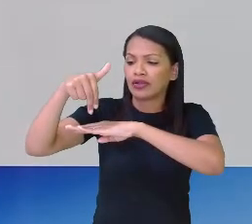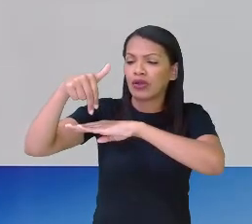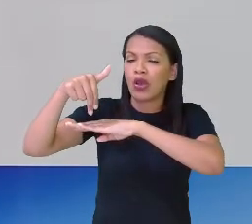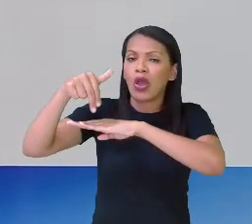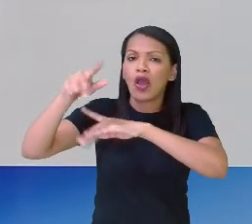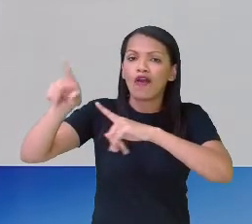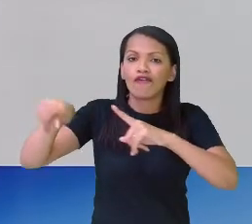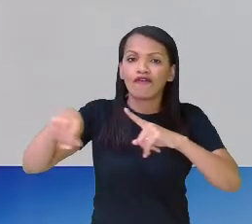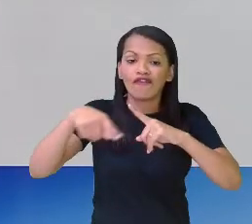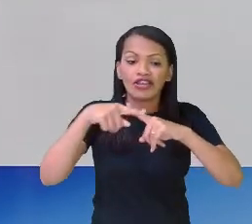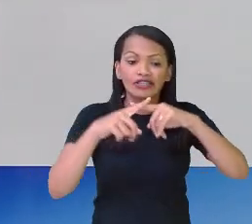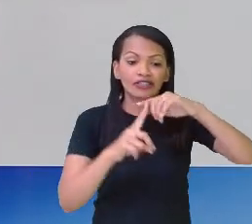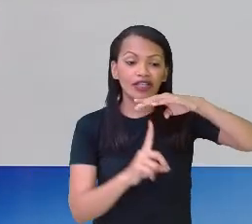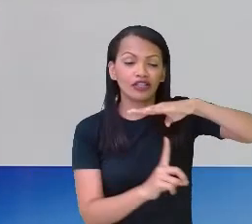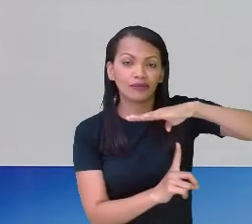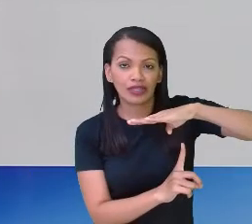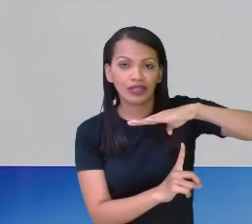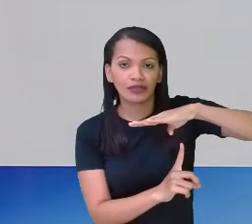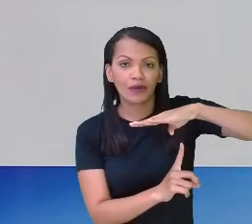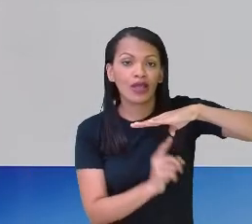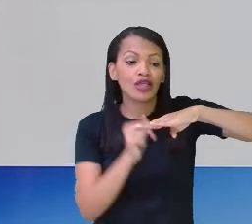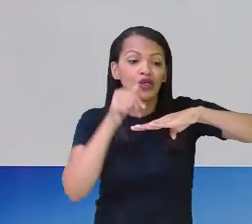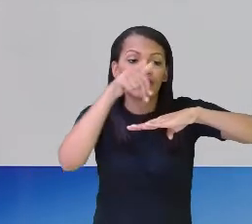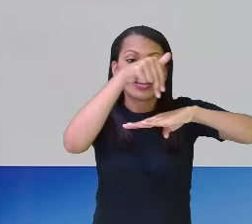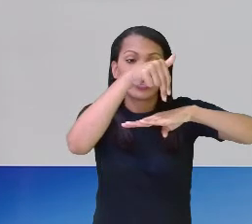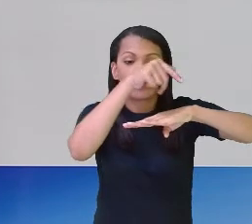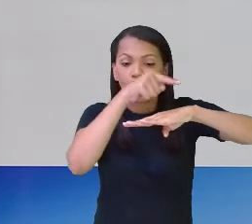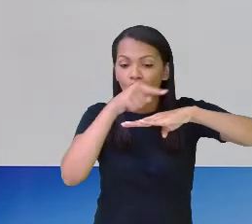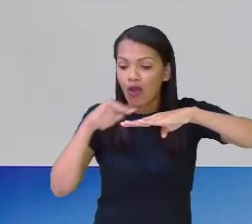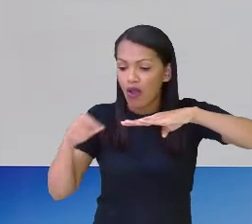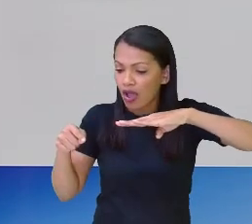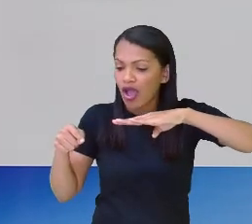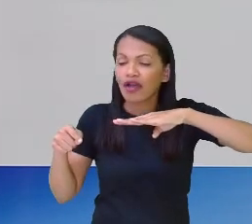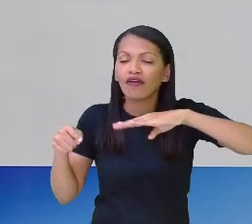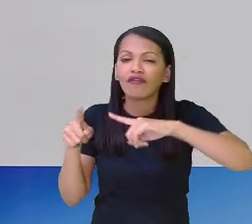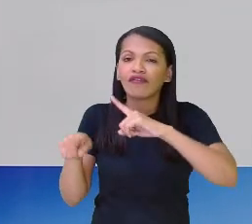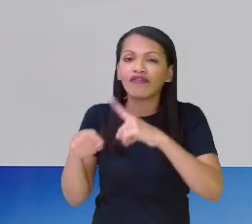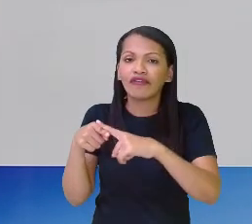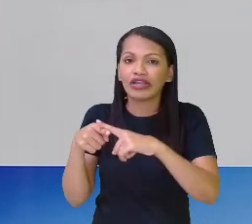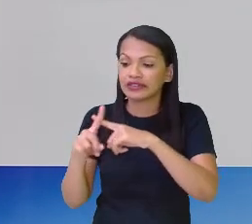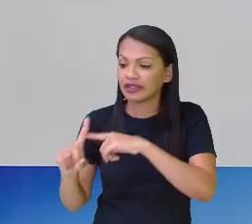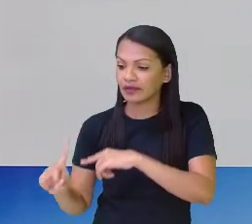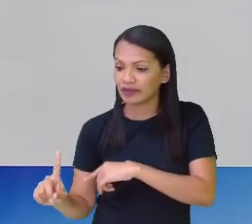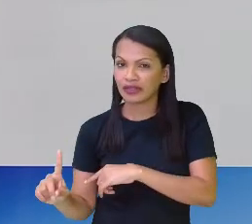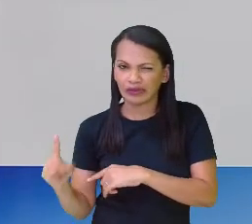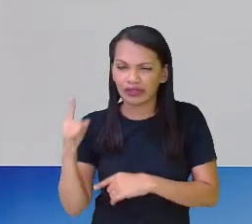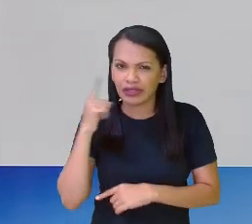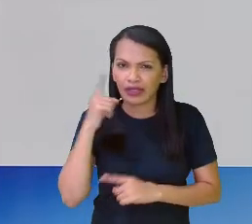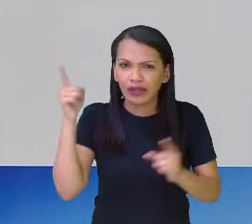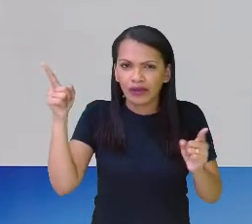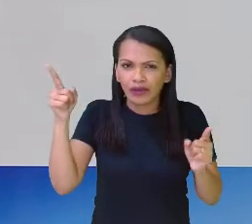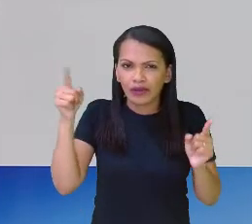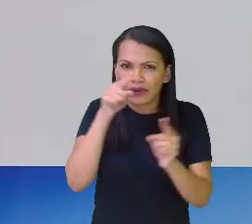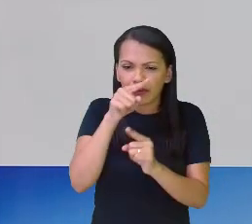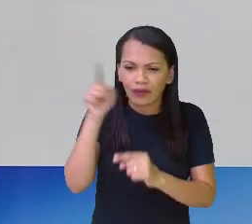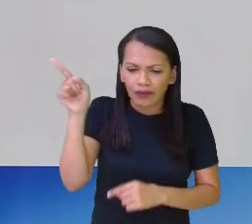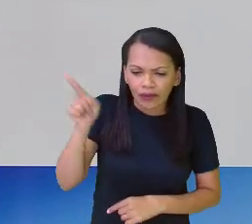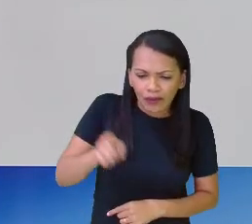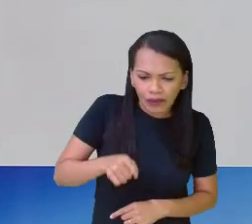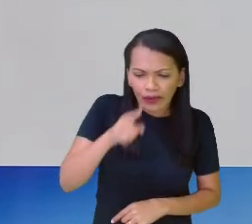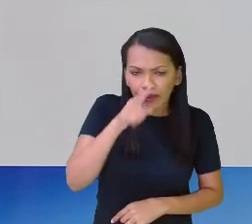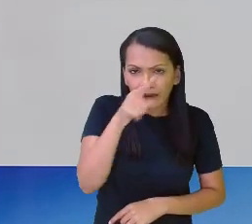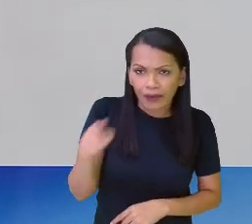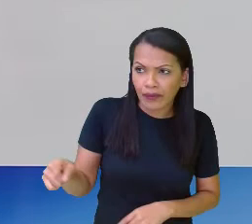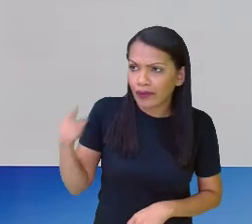o resultado for o mesmo, as frações são equivalentes. Dica da professora, Para ninguém errar